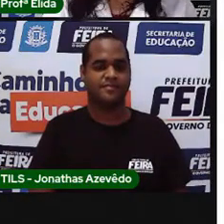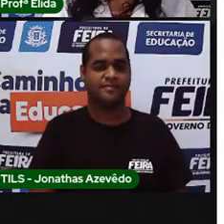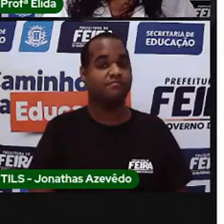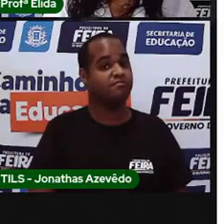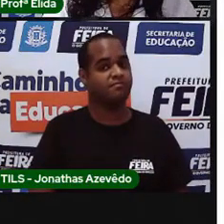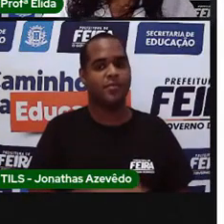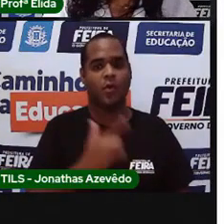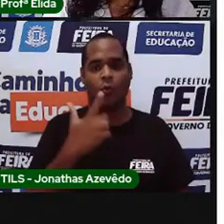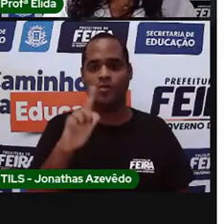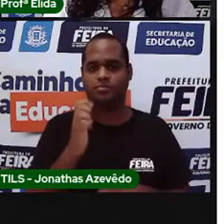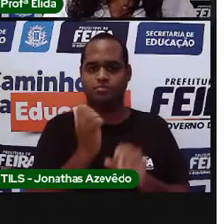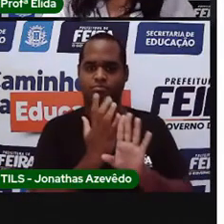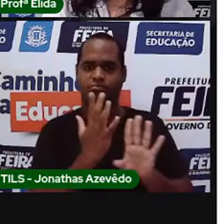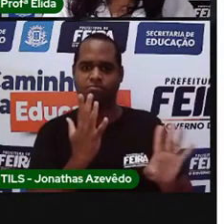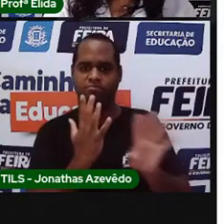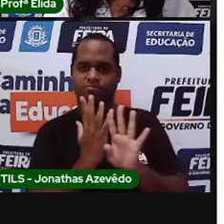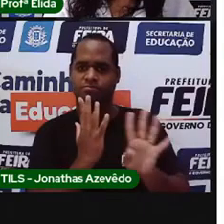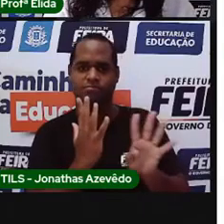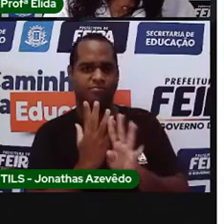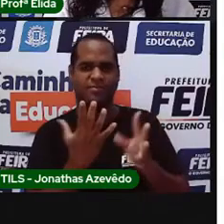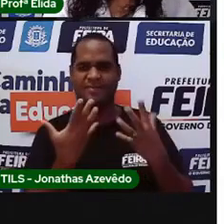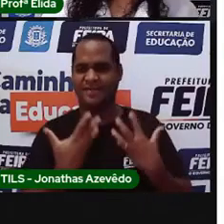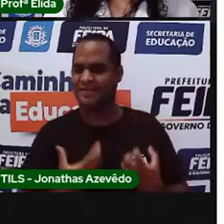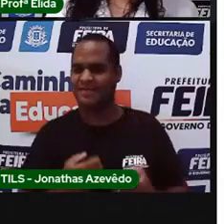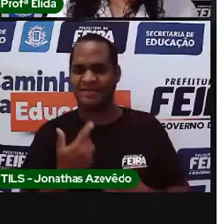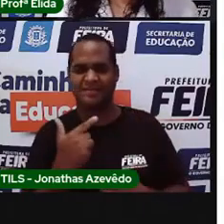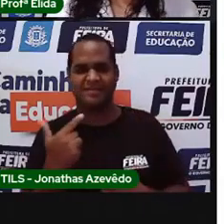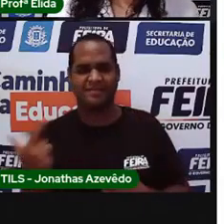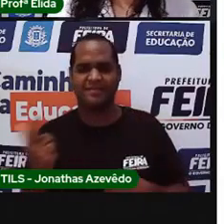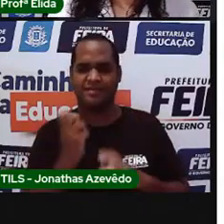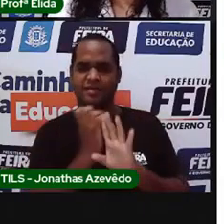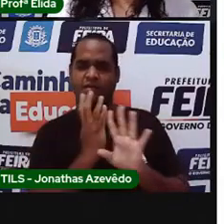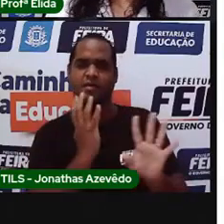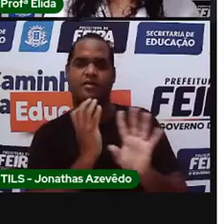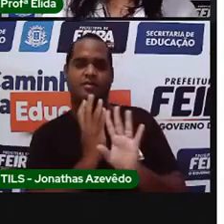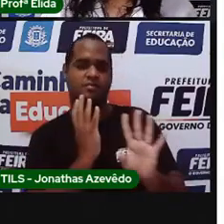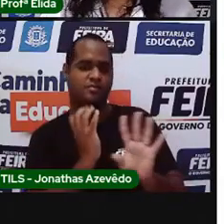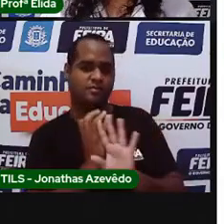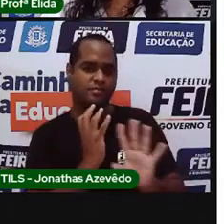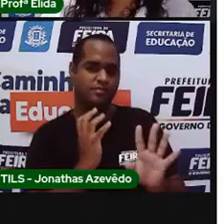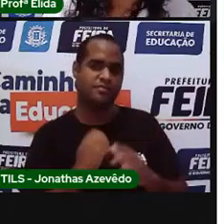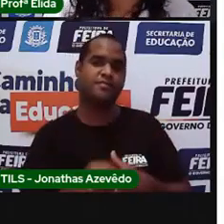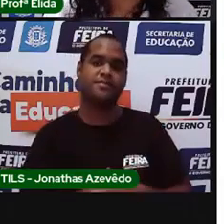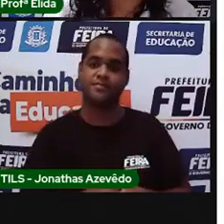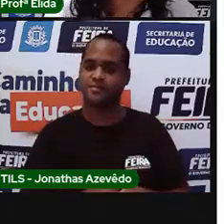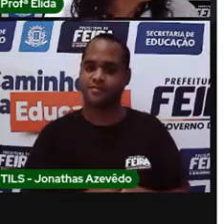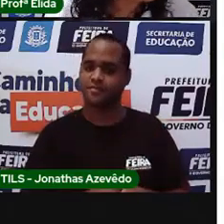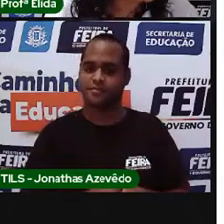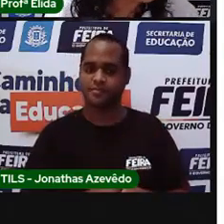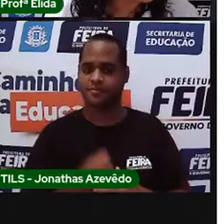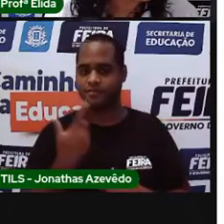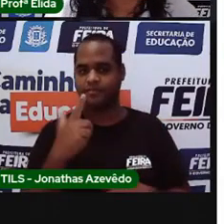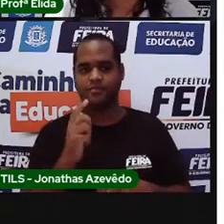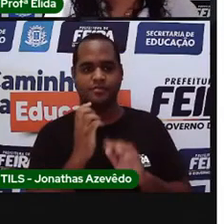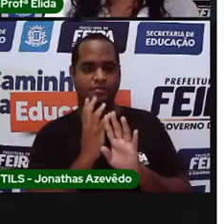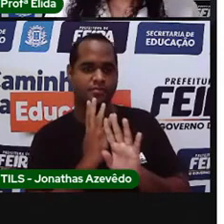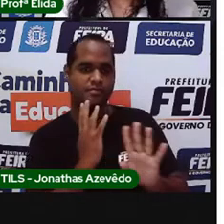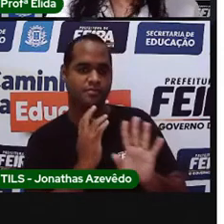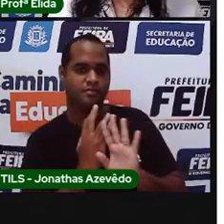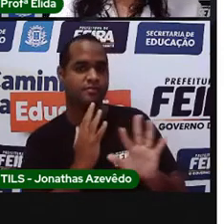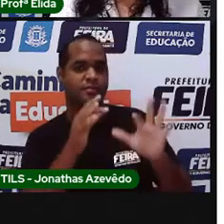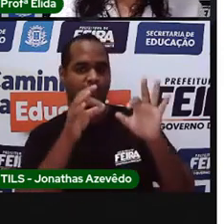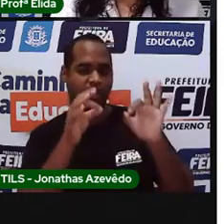Outra fila para o Hélida. A senhora não cansa, não? Não. Porque números ordinais